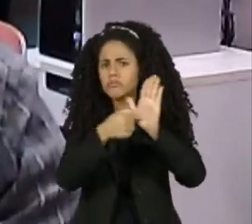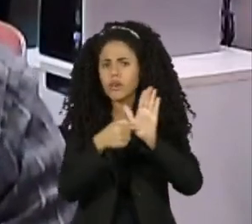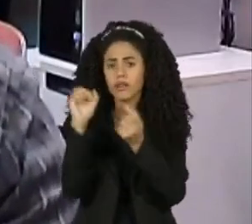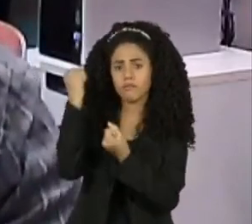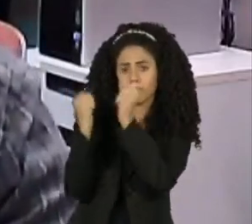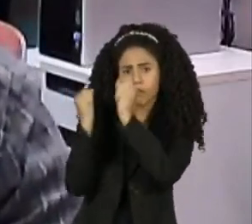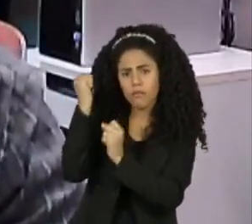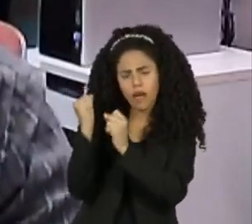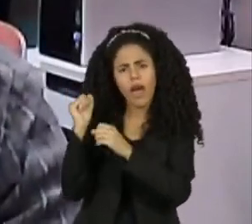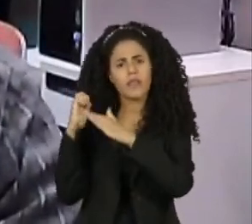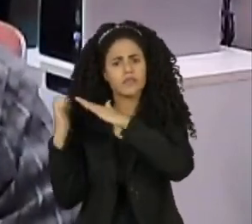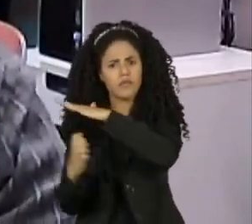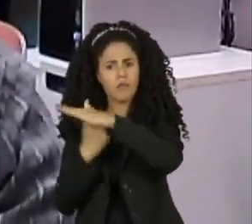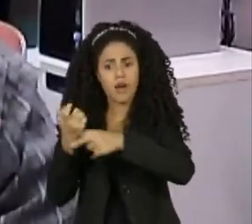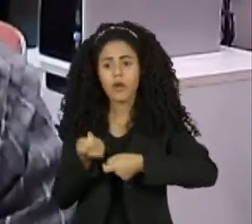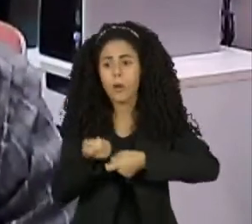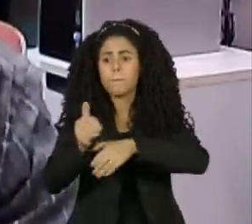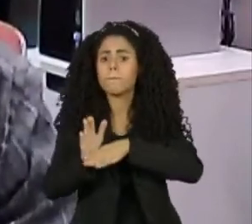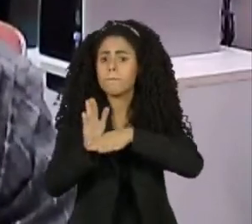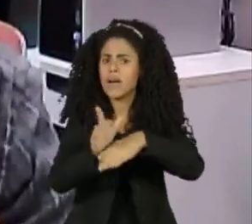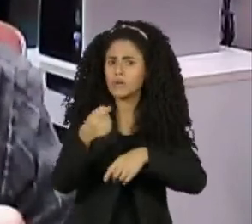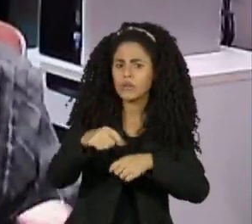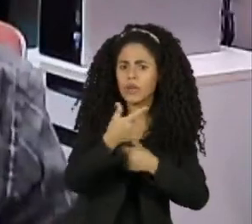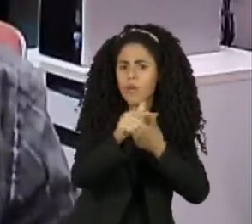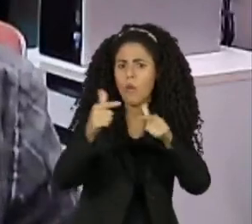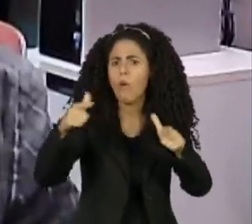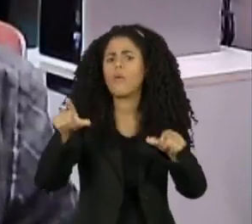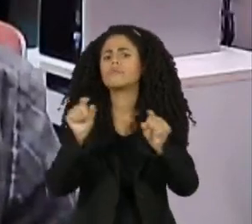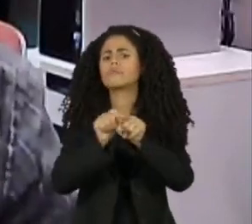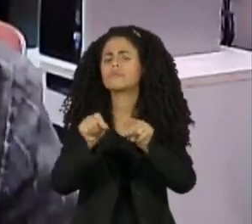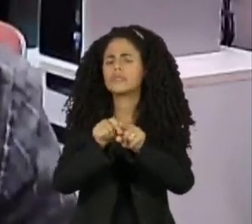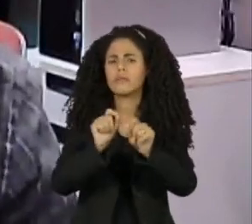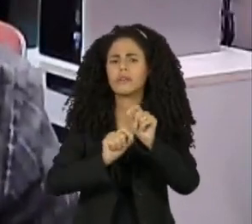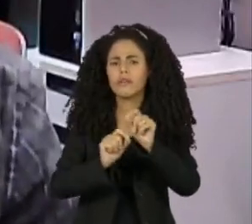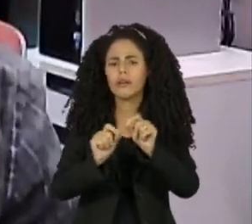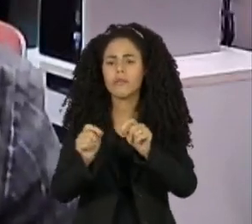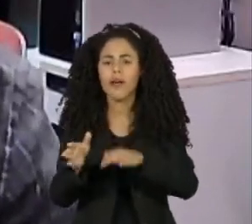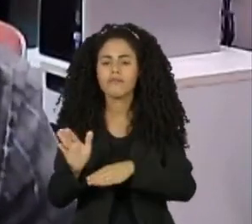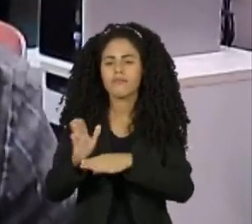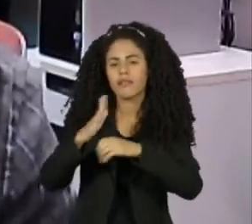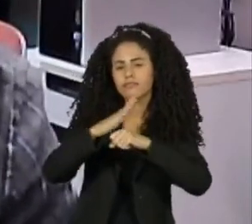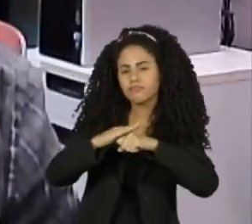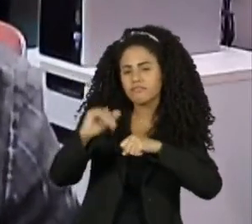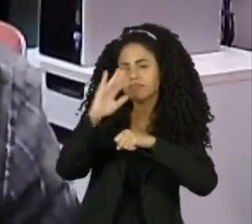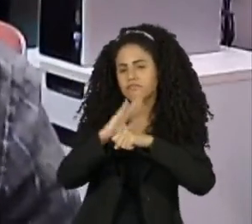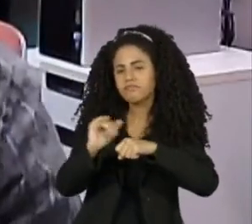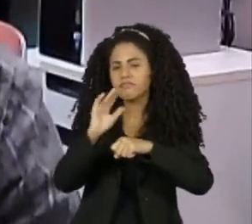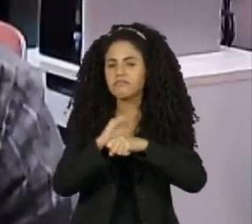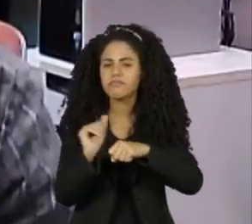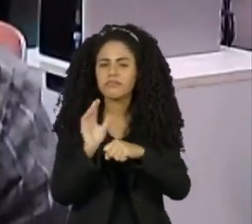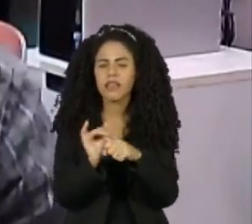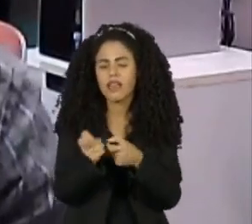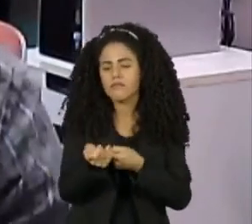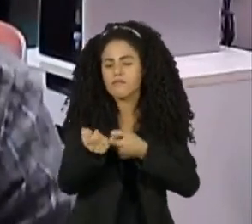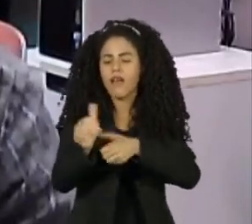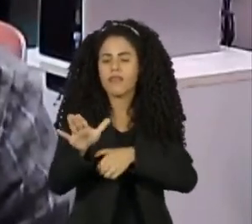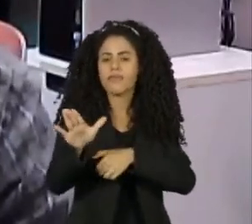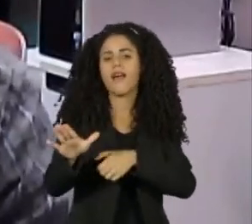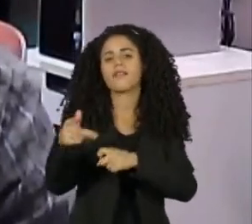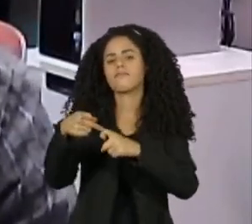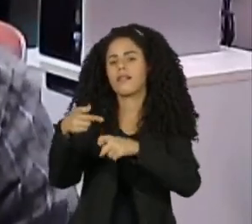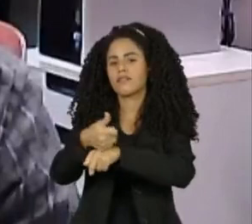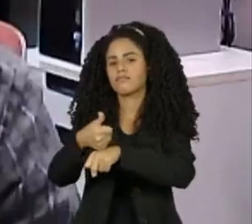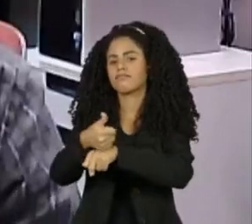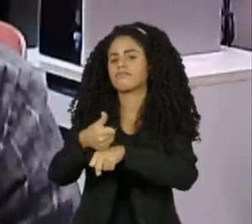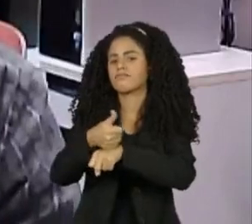oferece continuamente esses pequenos agrados, esses pequenos mimos para os profissionais de